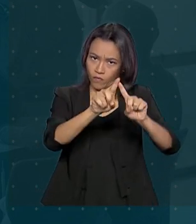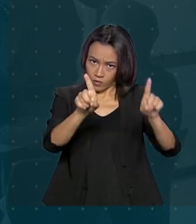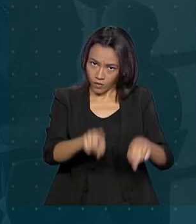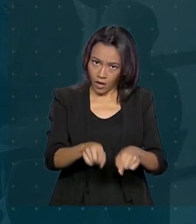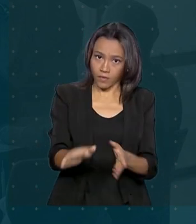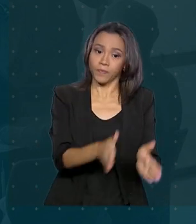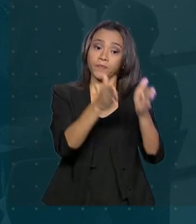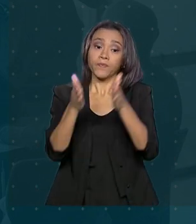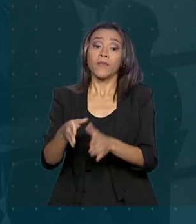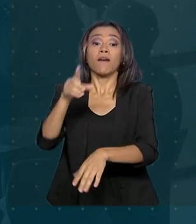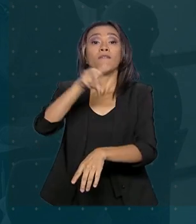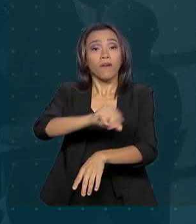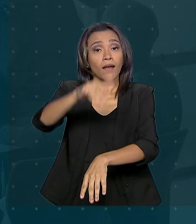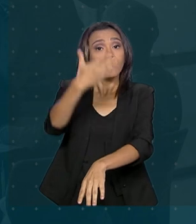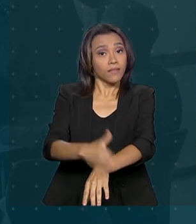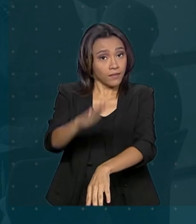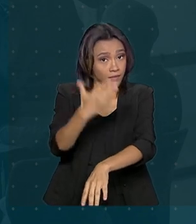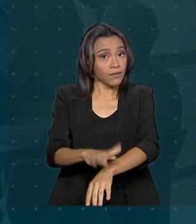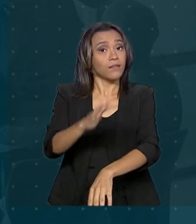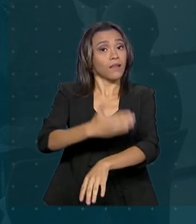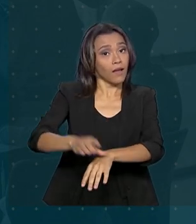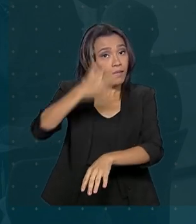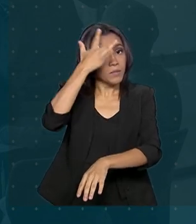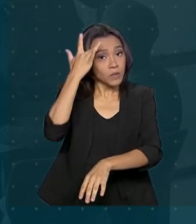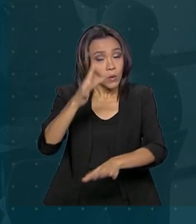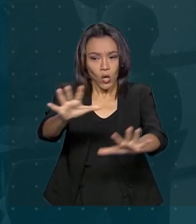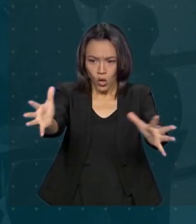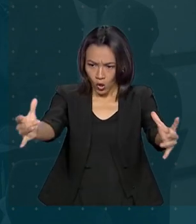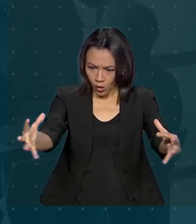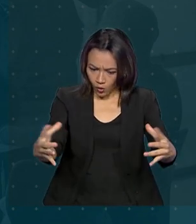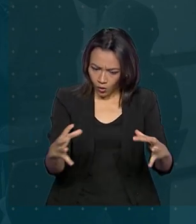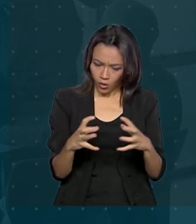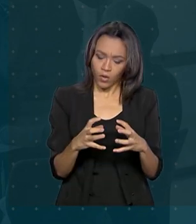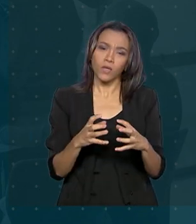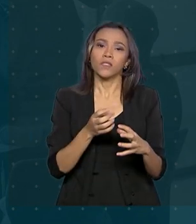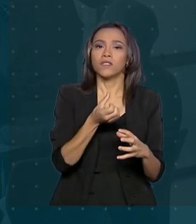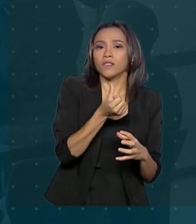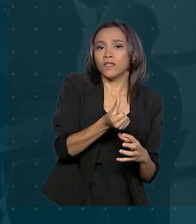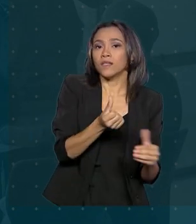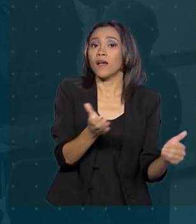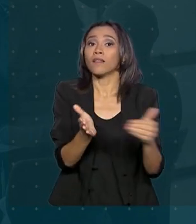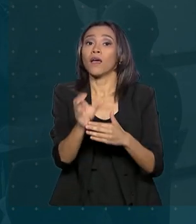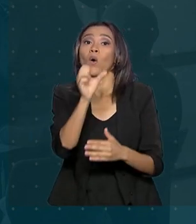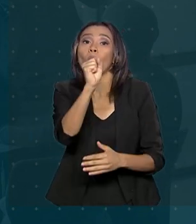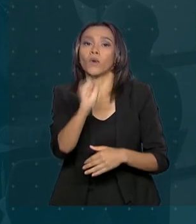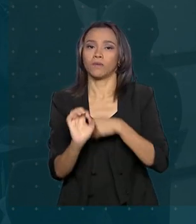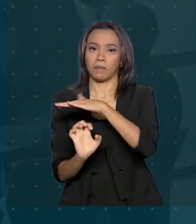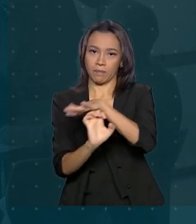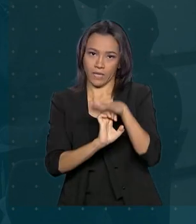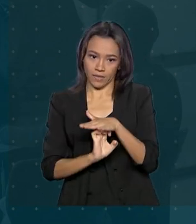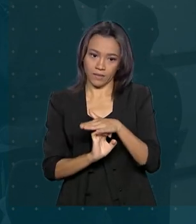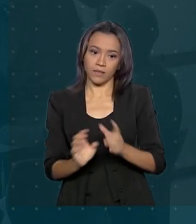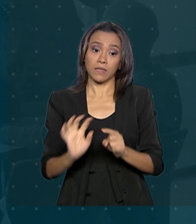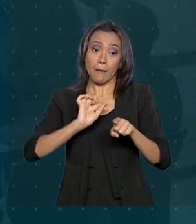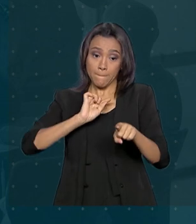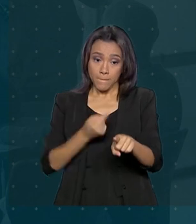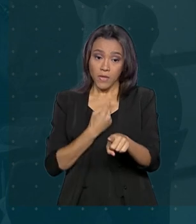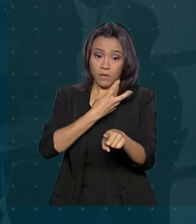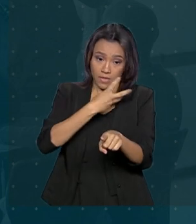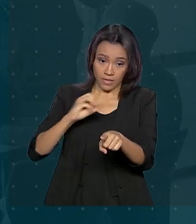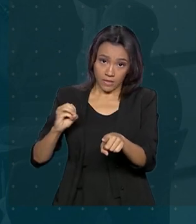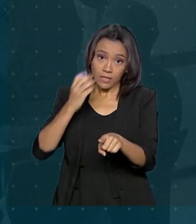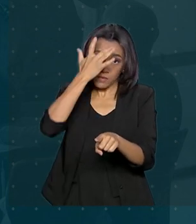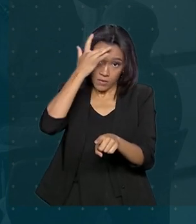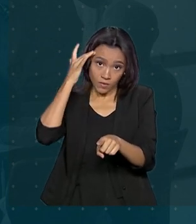fazer a capacitação coletiva, inclusive reunindo grupos de seis a oito empresas. 1.300 consultores vão